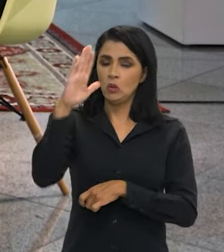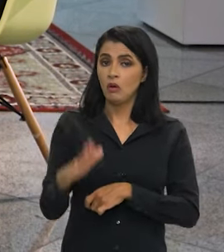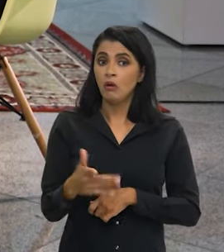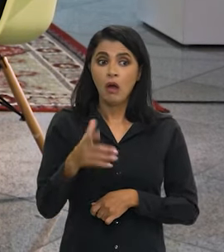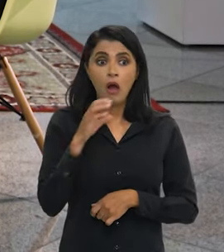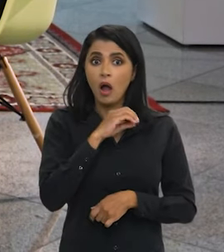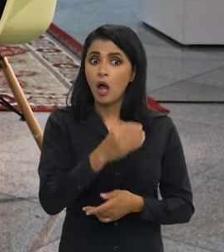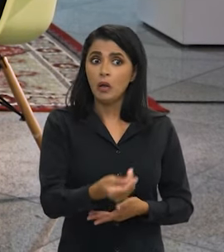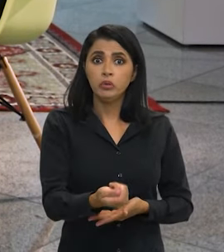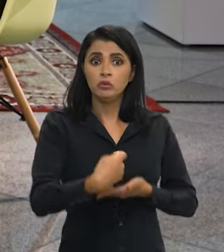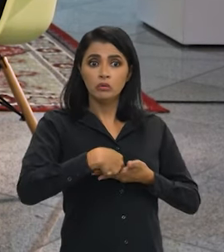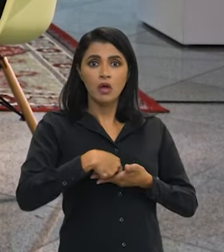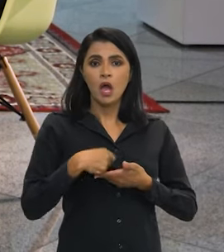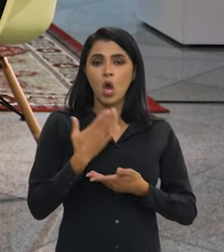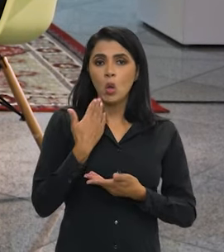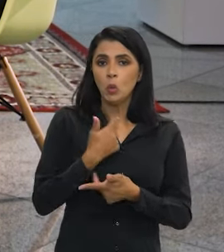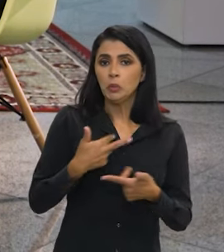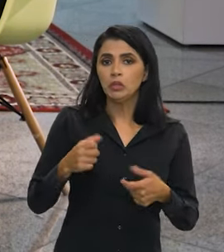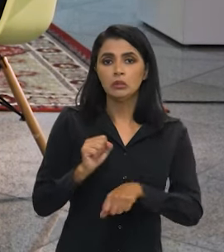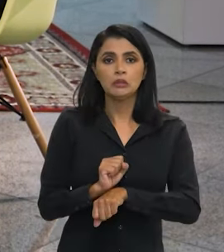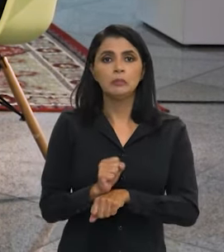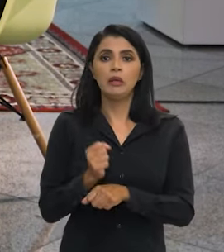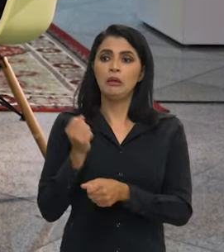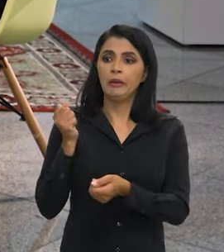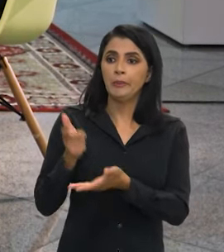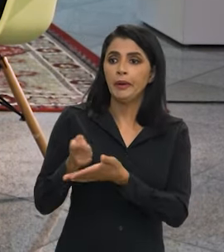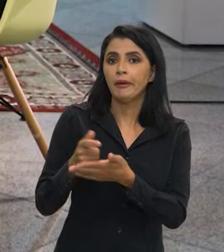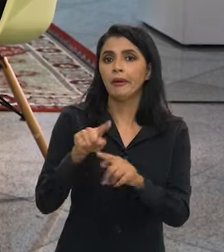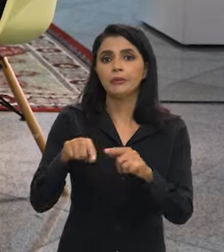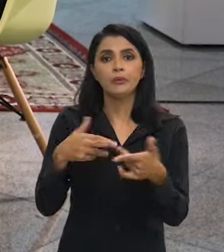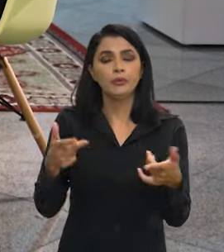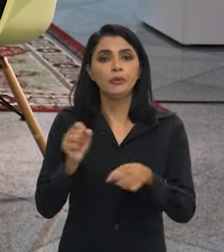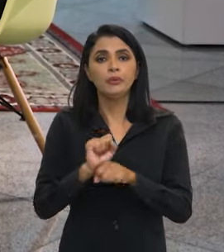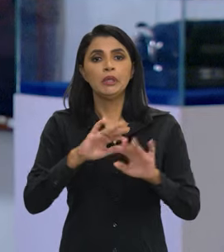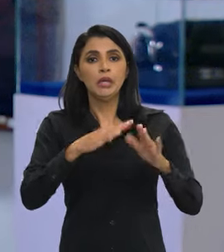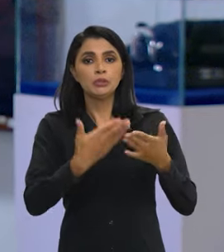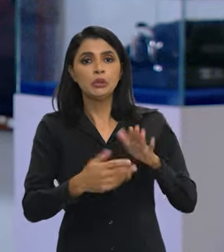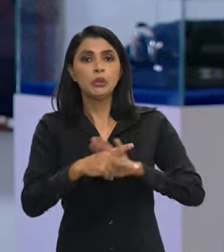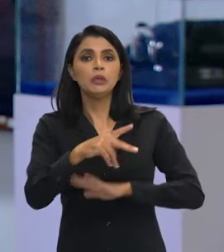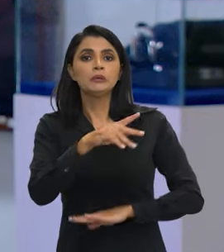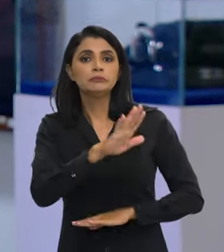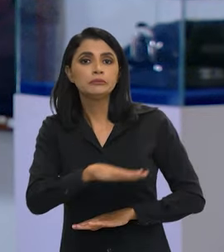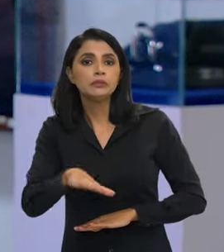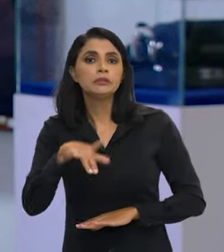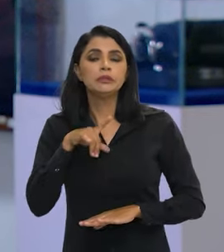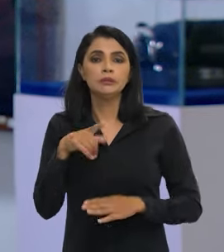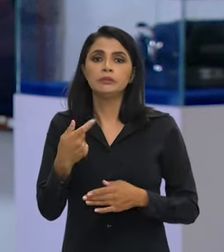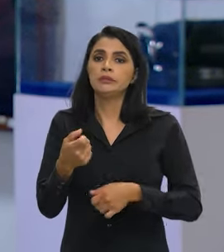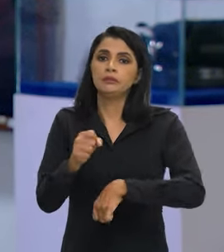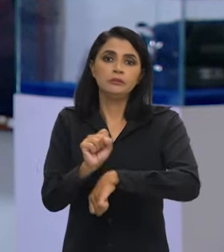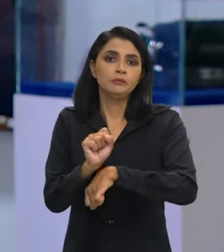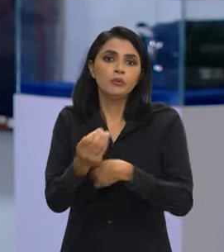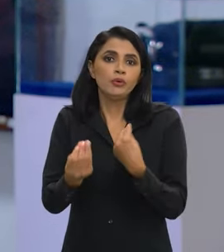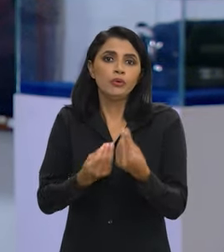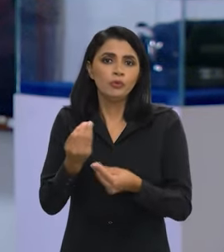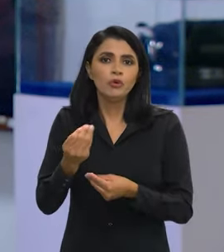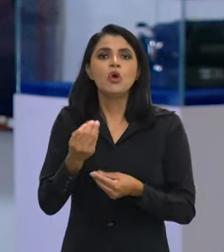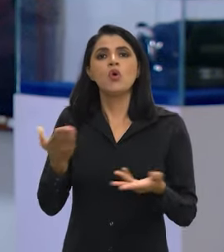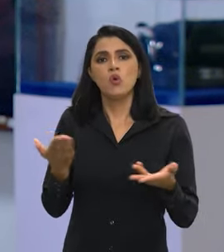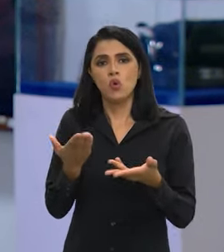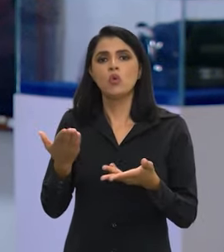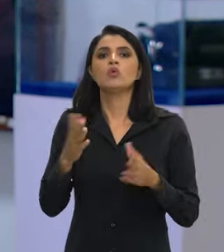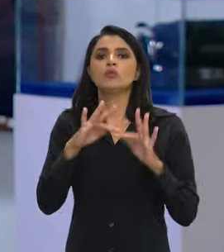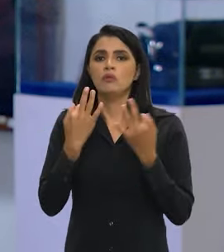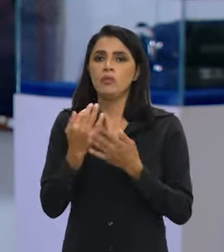receber logo. A pessoa, a comida não espera, a conta não espera. Exato, comida, as contas, o colégio das crianças. É muito comum hoje, as famílias se